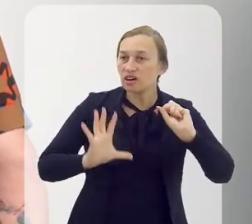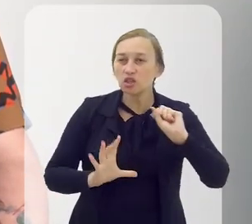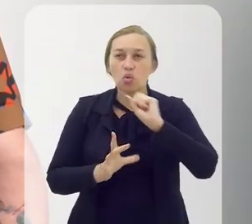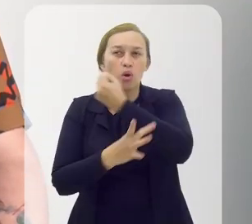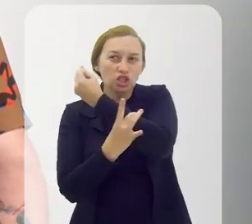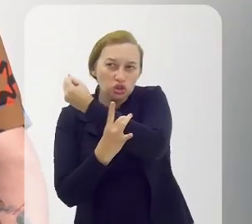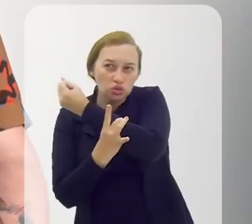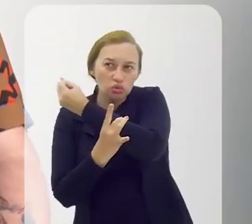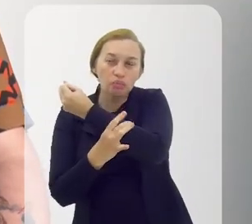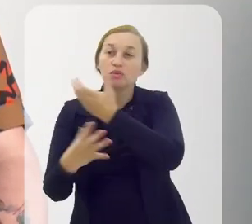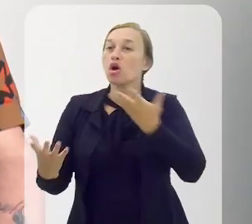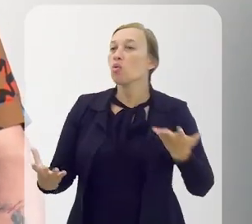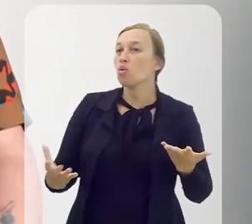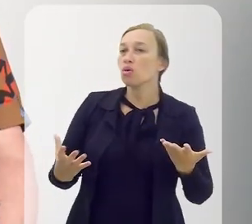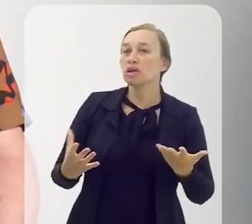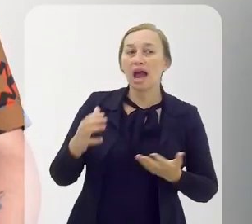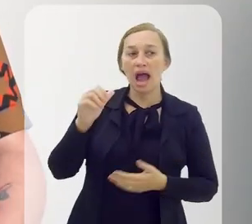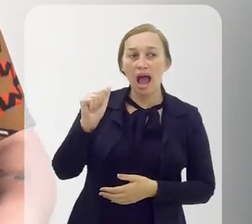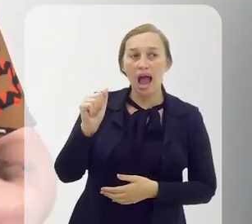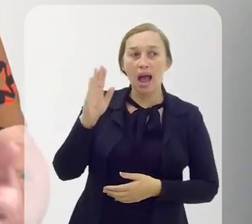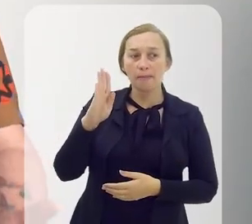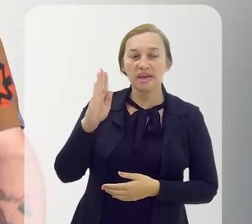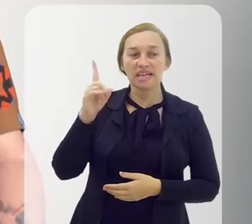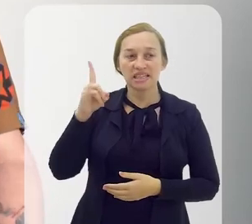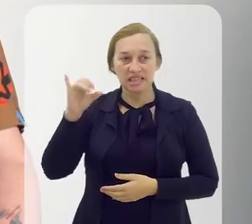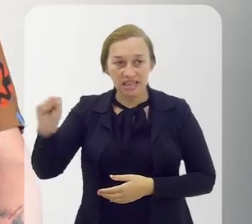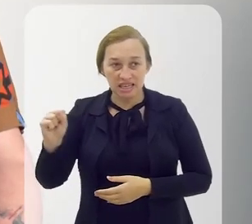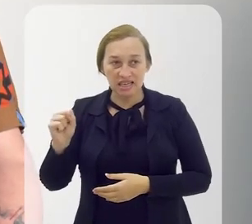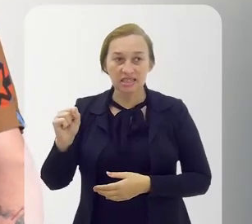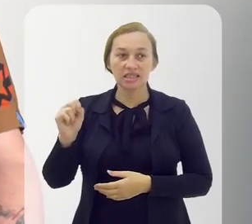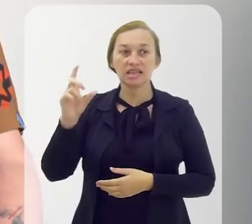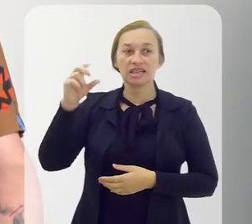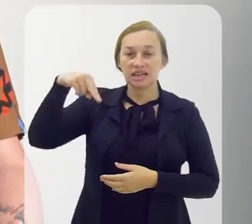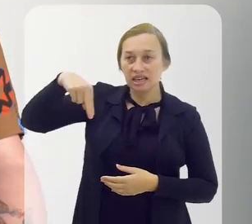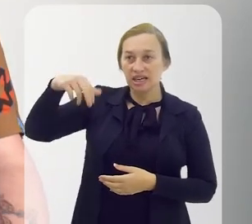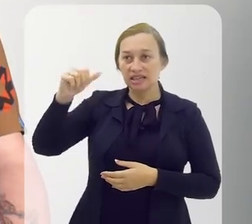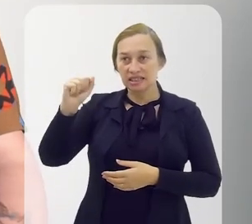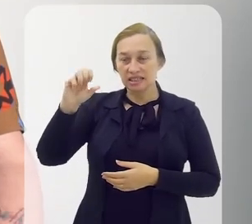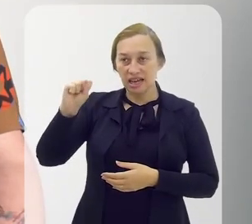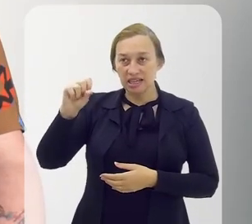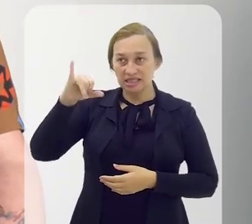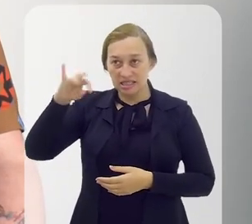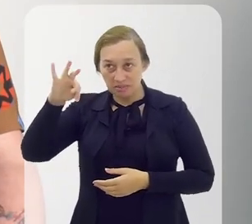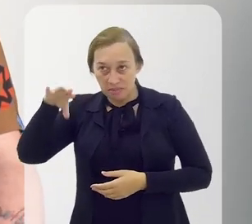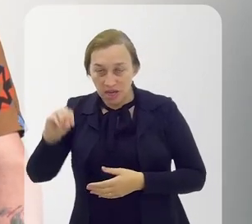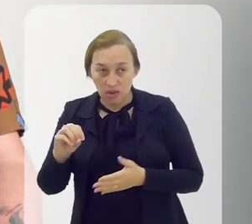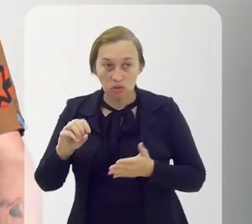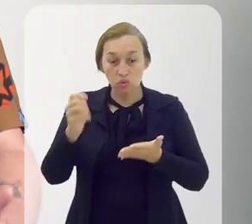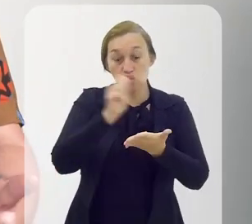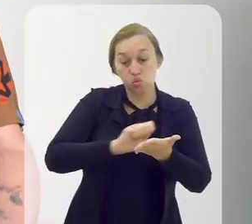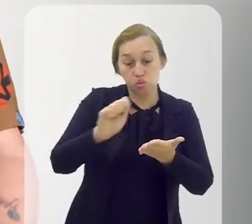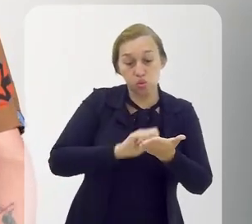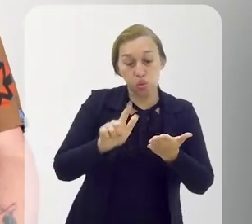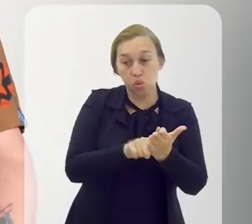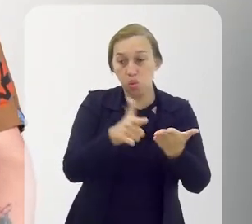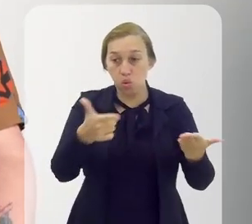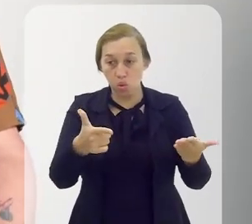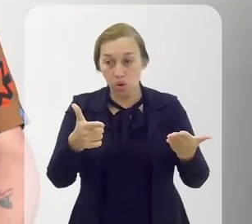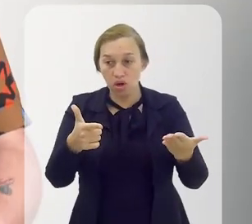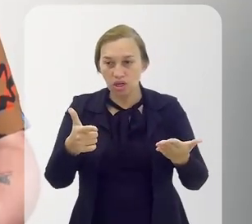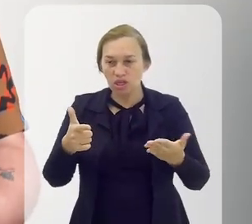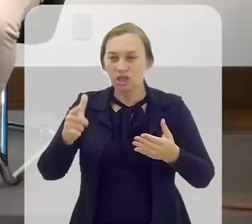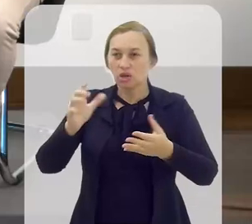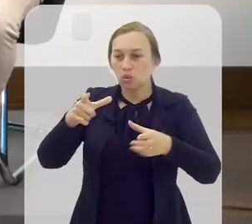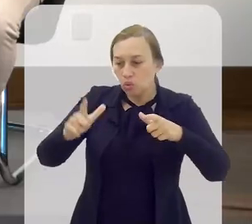faz com Exu, quando o Abdias do Nascimento vai até Duque de Caxias e escreve no jornal Quilombo sobre Duque de